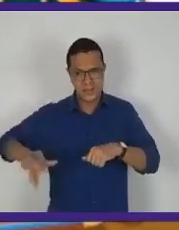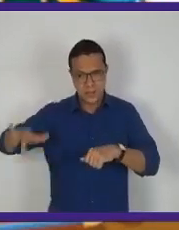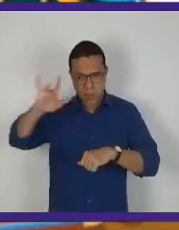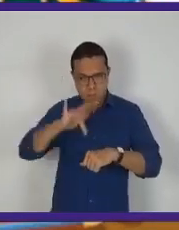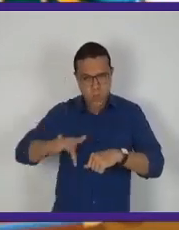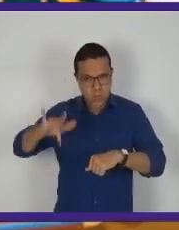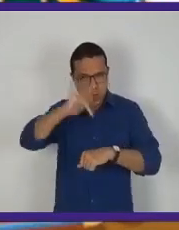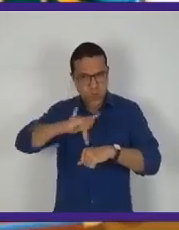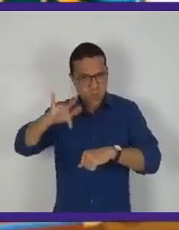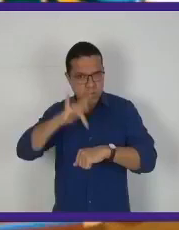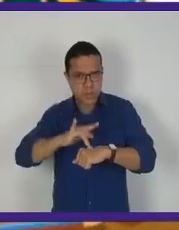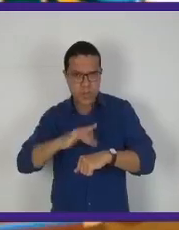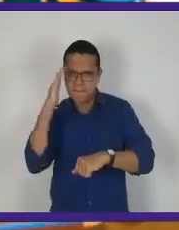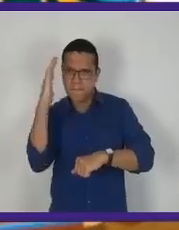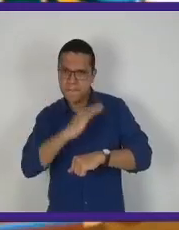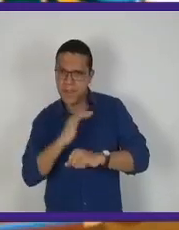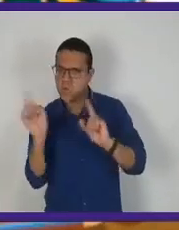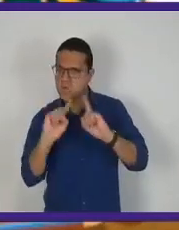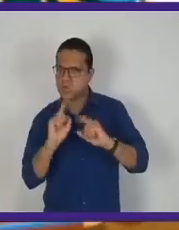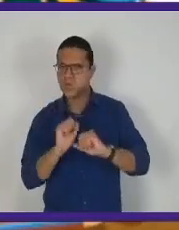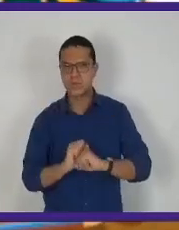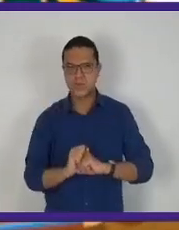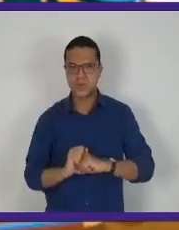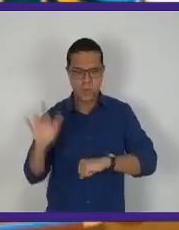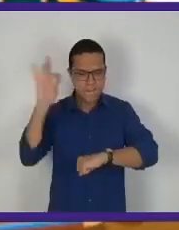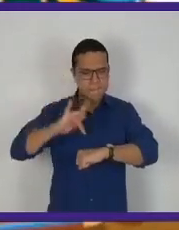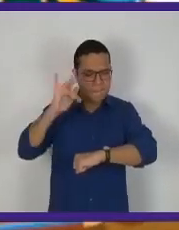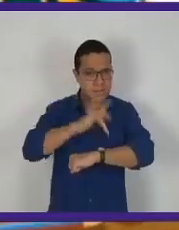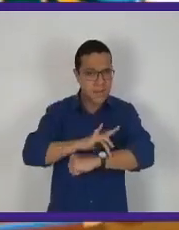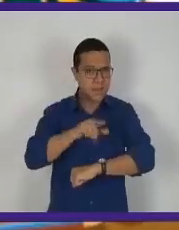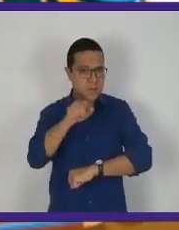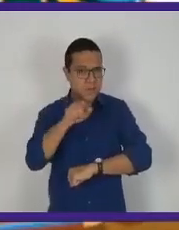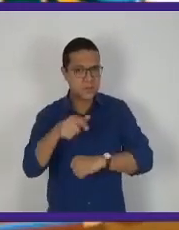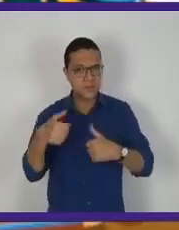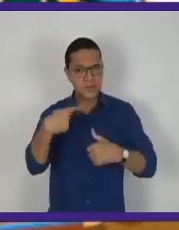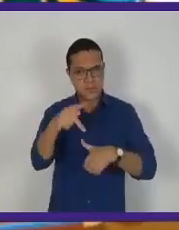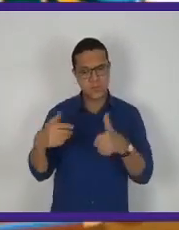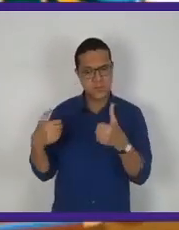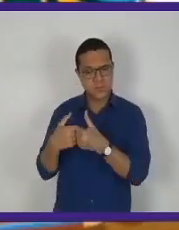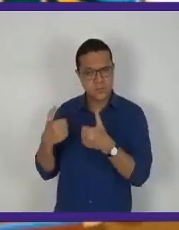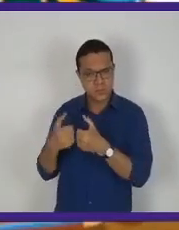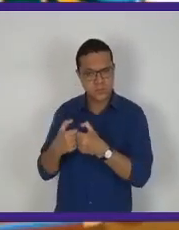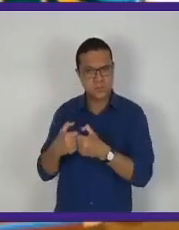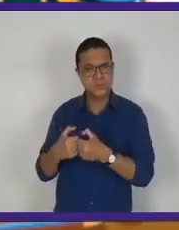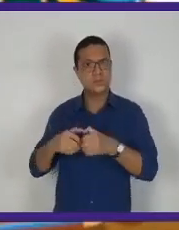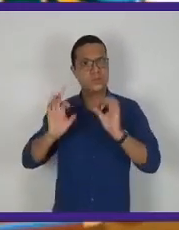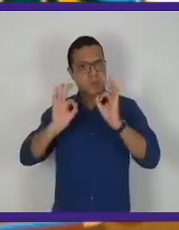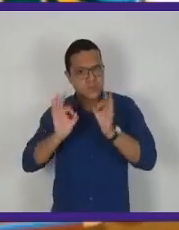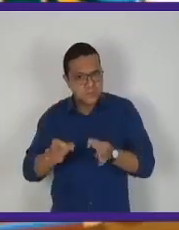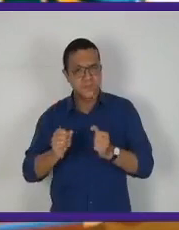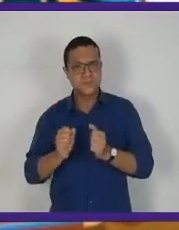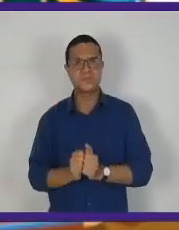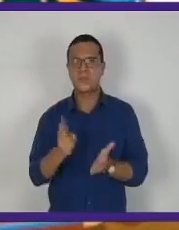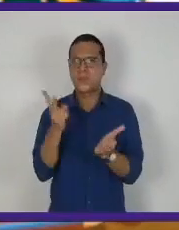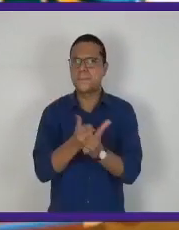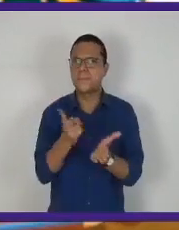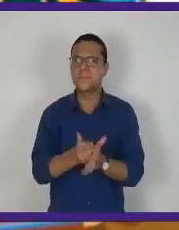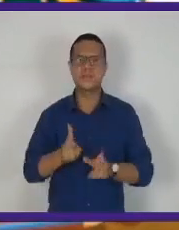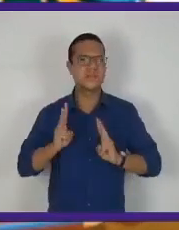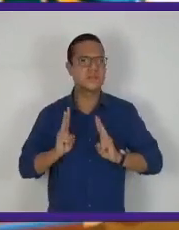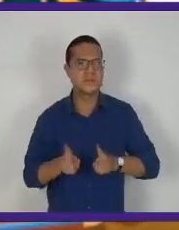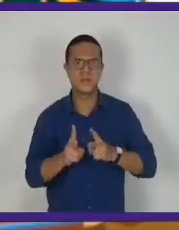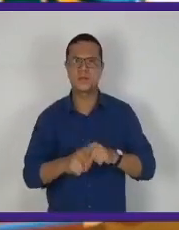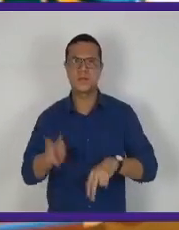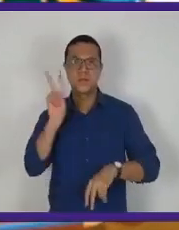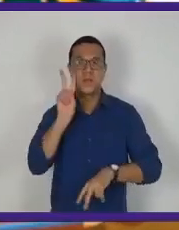denguezinho, esse bichinho malvado não atacar você e o seu vizinho. Está certo? Mantenha